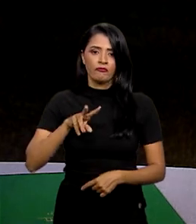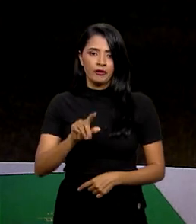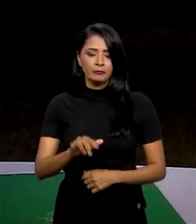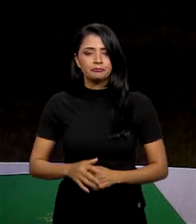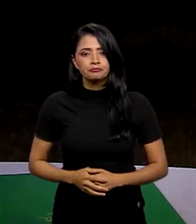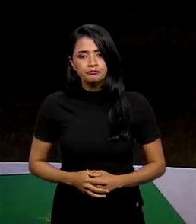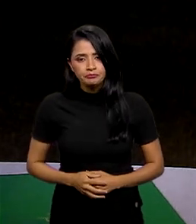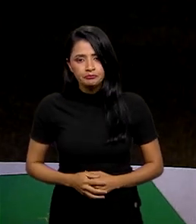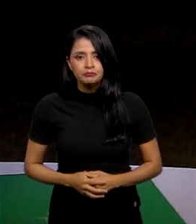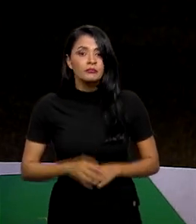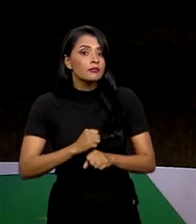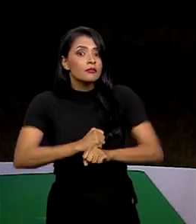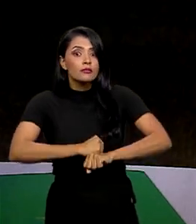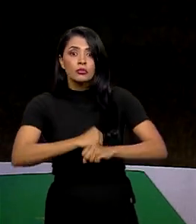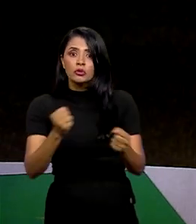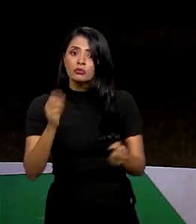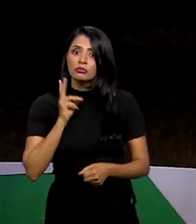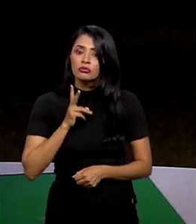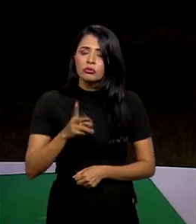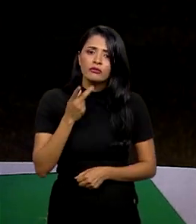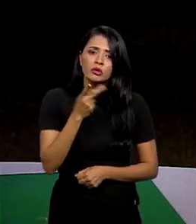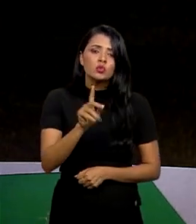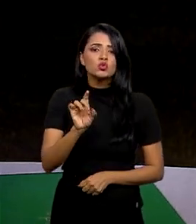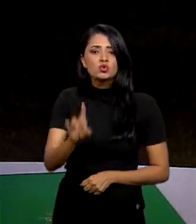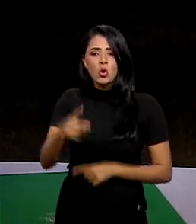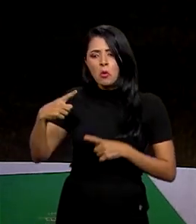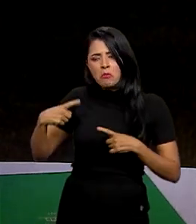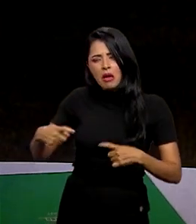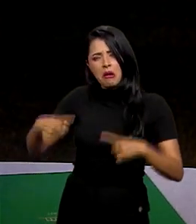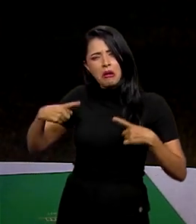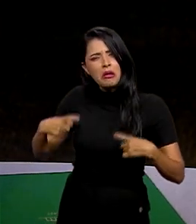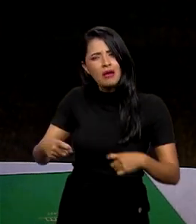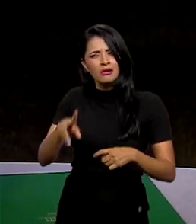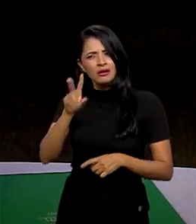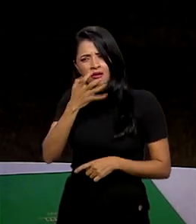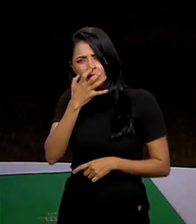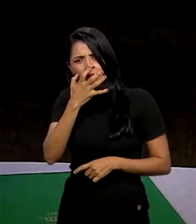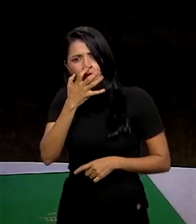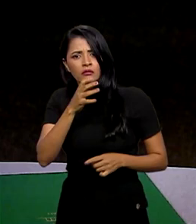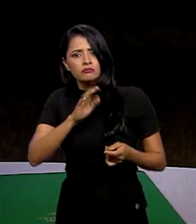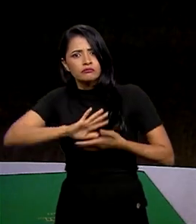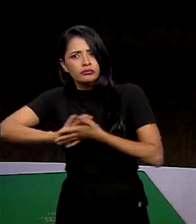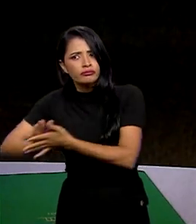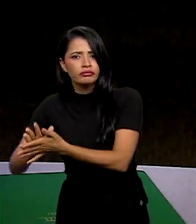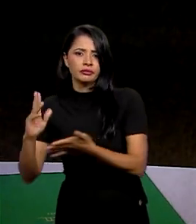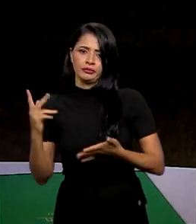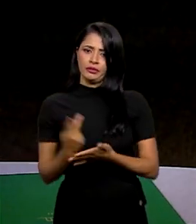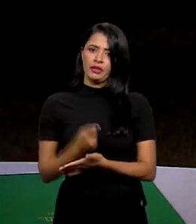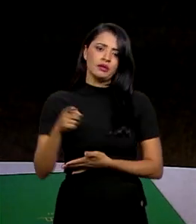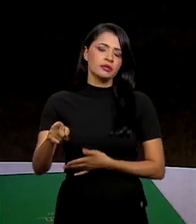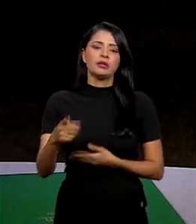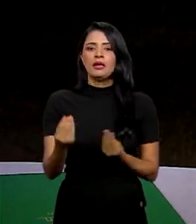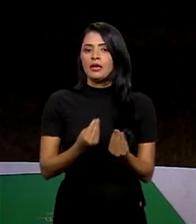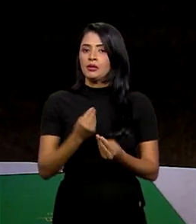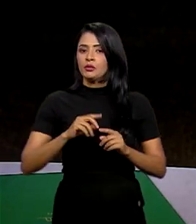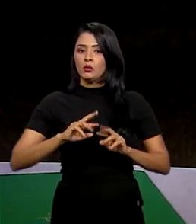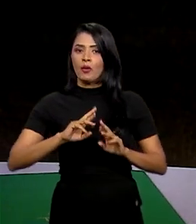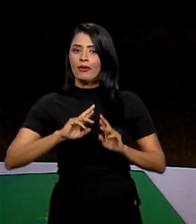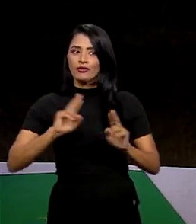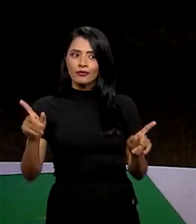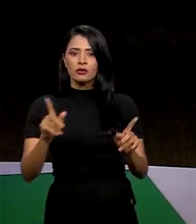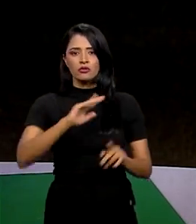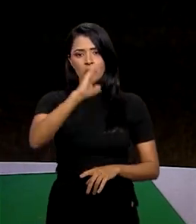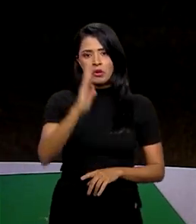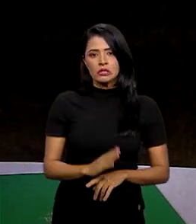É impossível se continuar falando apenas de guerra e vendo toda a destruição que acontece. Isso não quer dizer que o Brasil